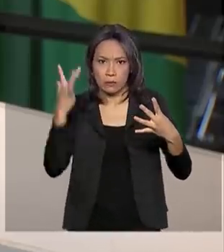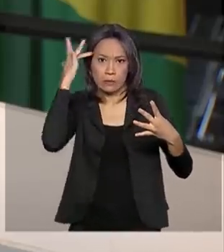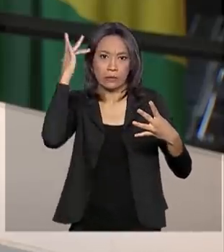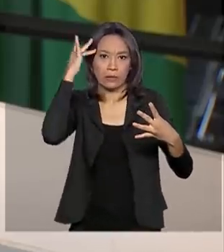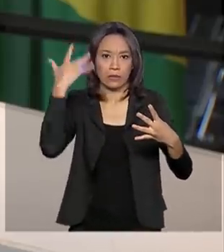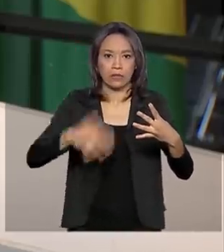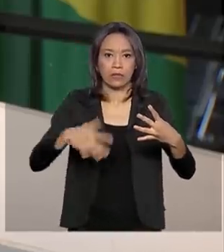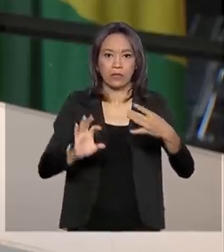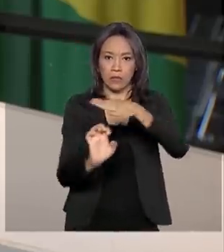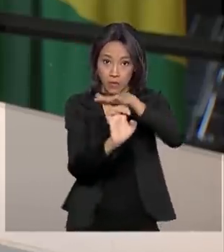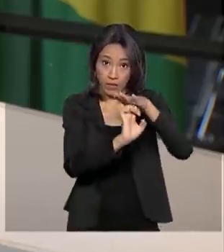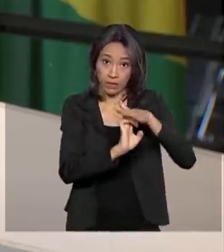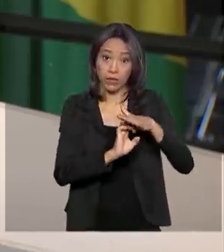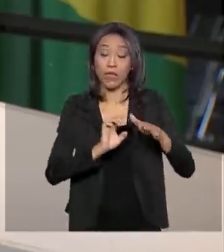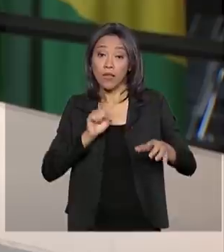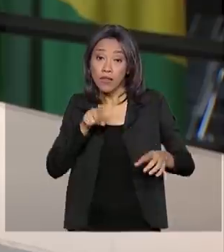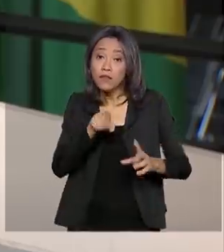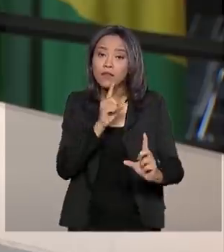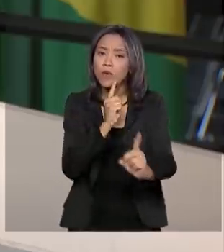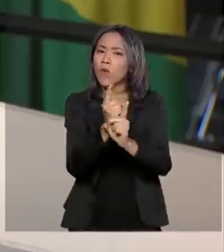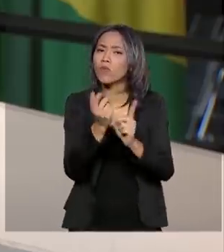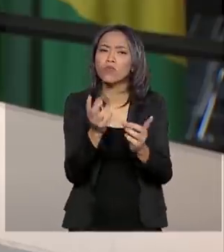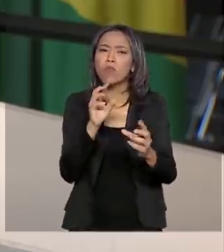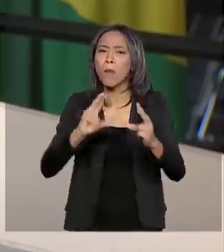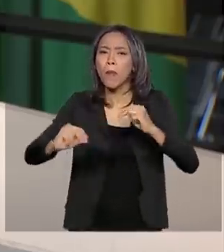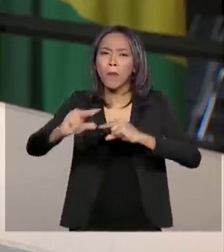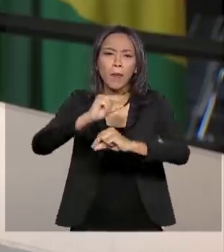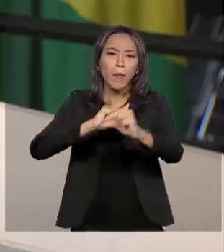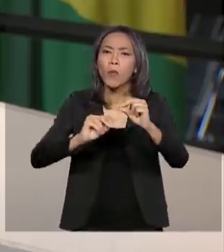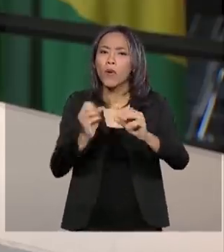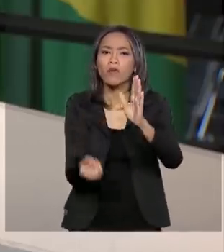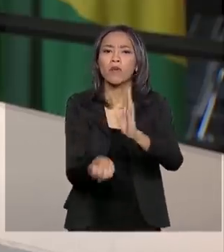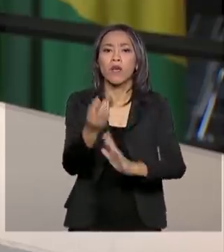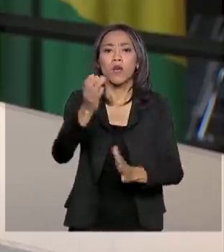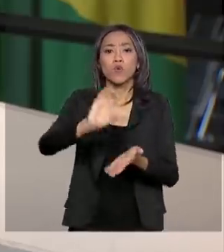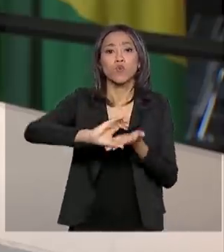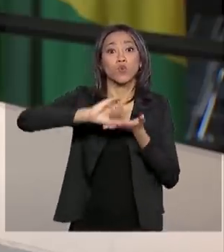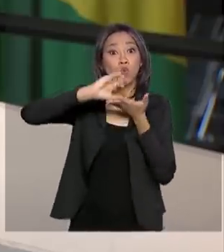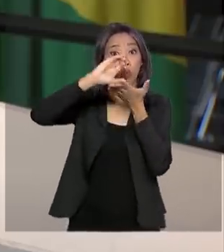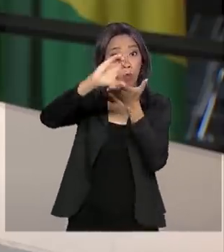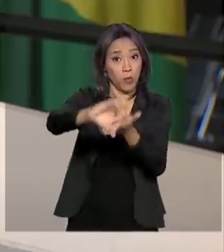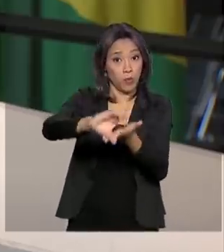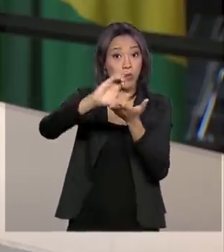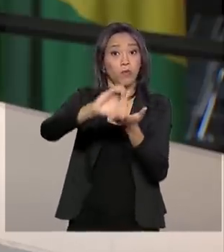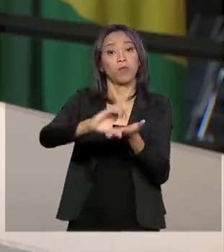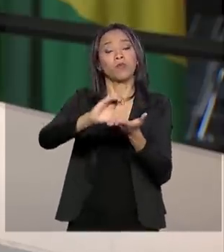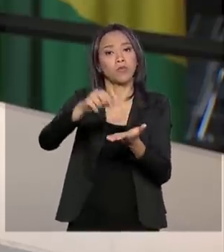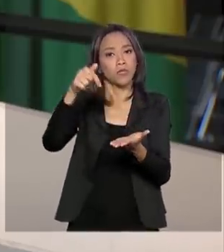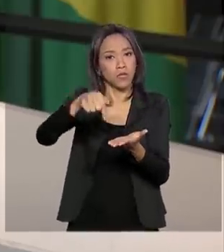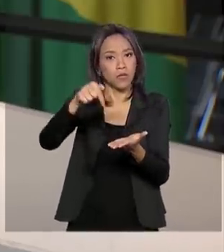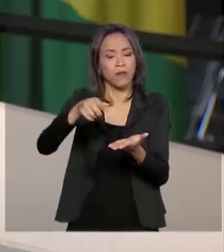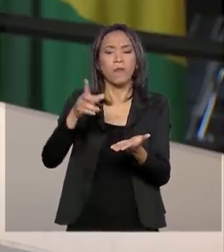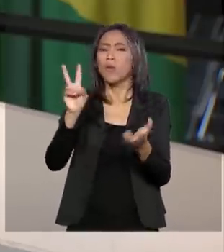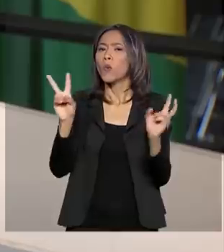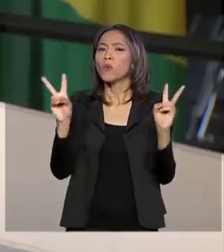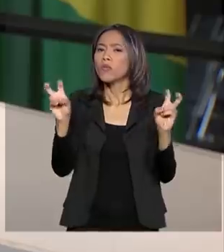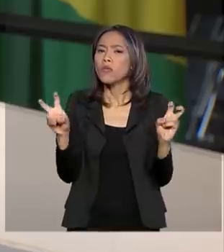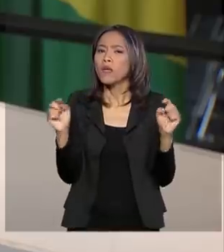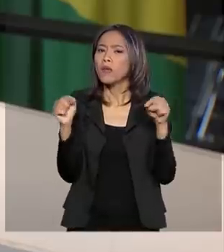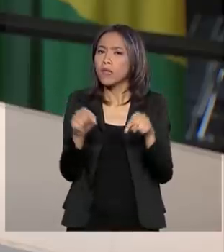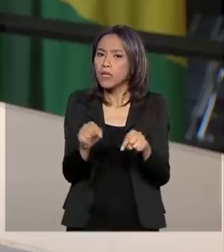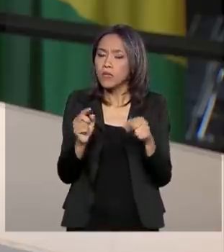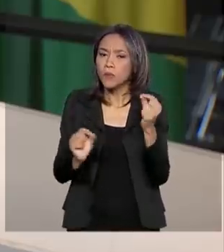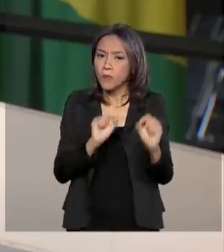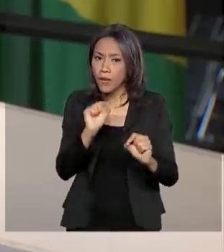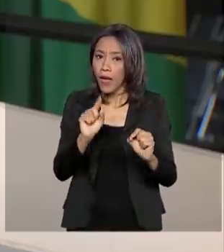Segundo a Fiesp, nesse encontro vai ser instalado o Conselho Superior Diálogo pelo Brasil. A pauta desse conselho vai